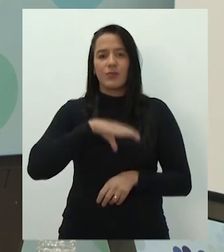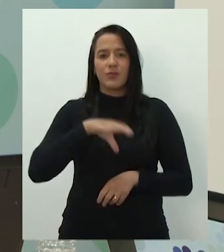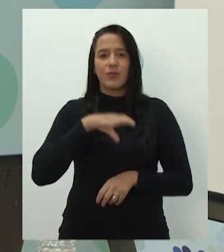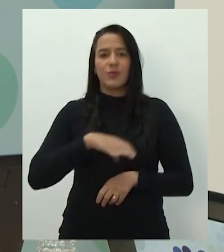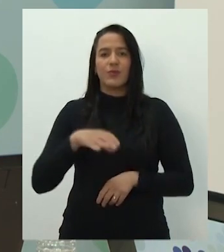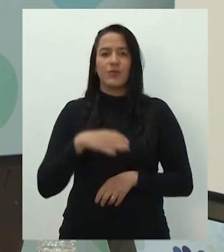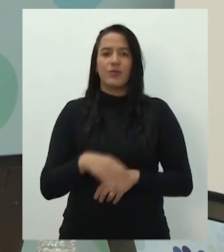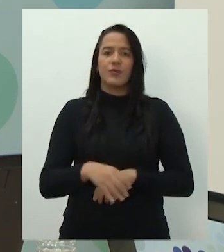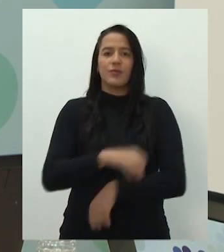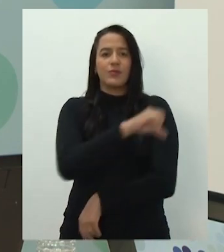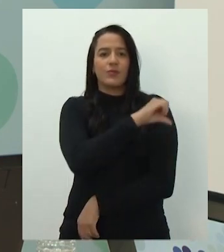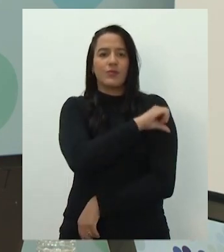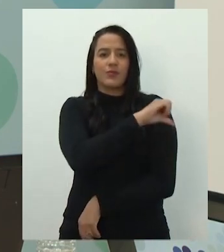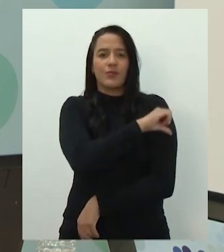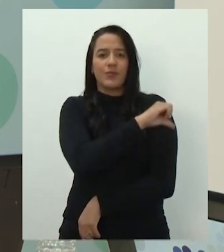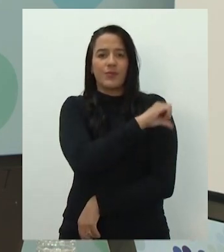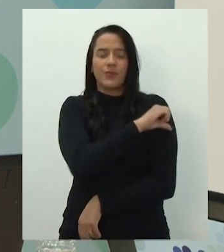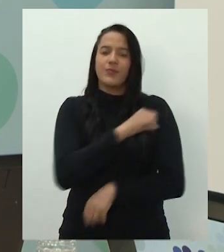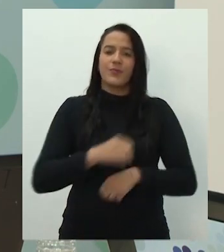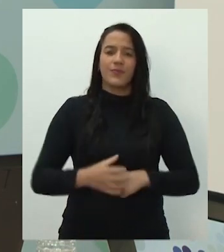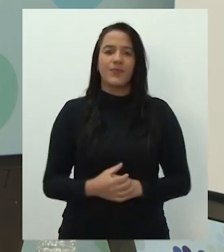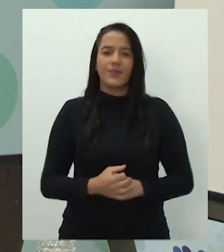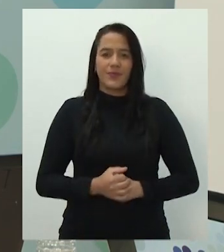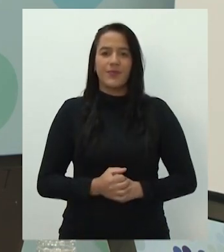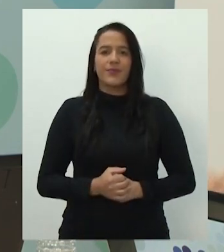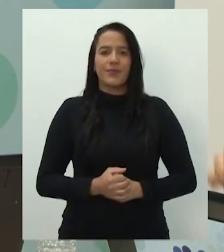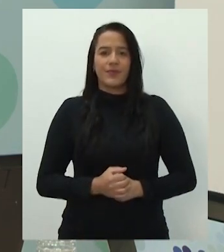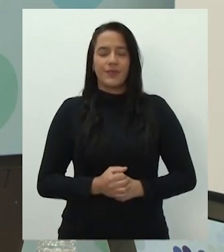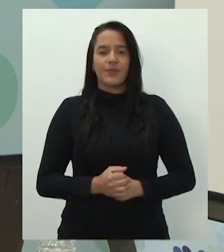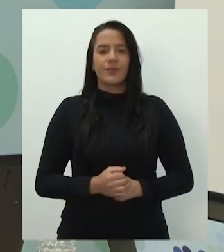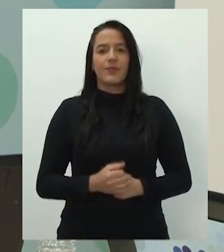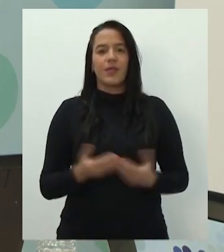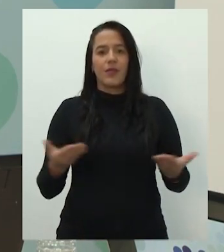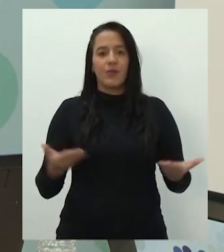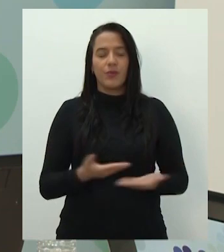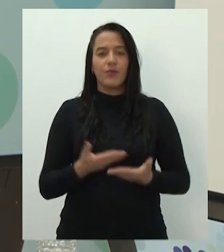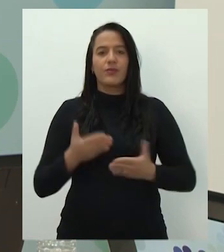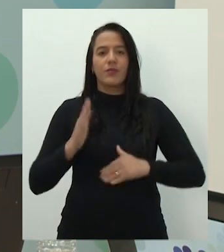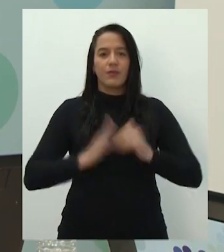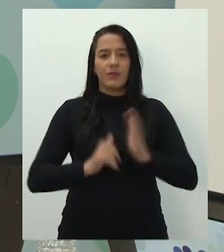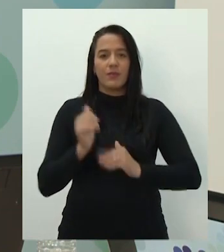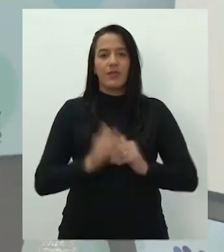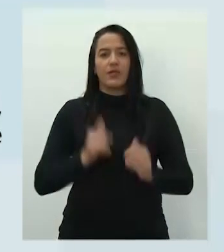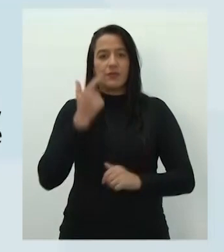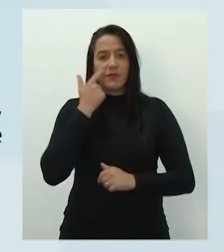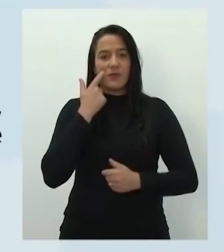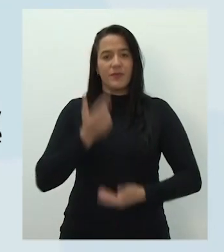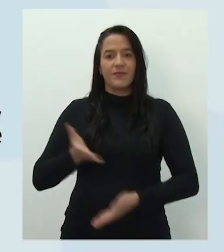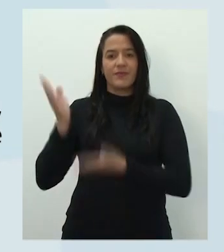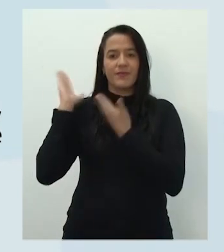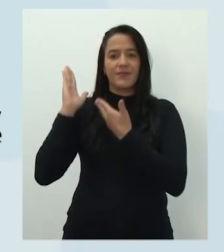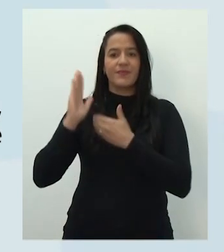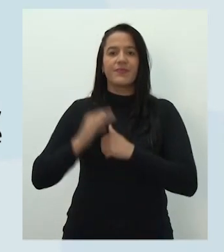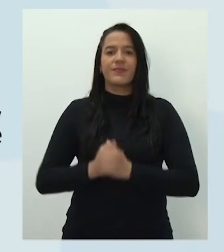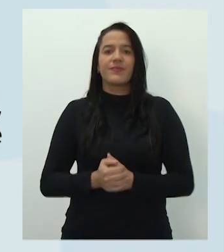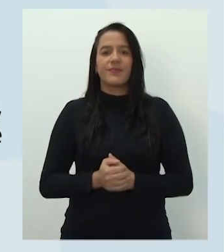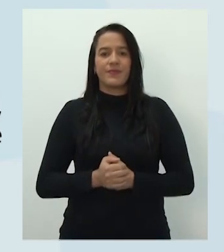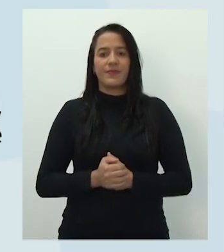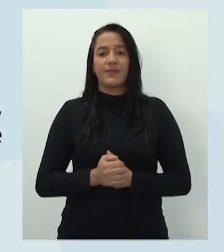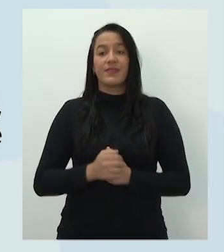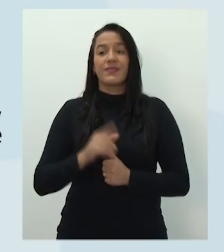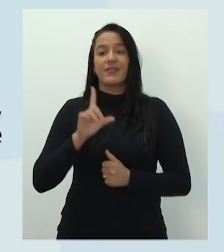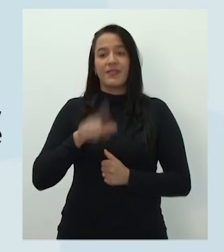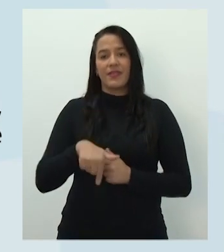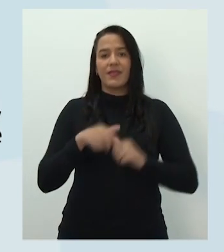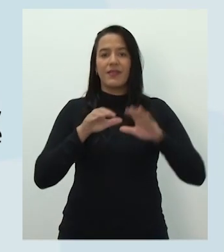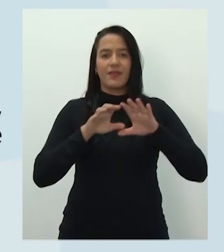ensino fundamental. As habilidades que vamos mobilizar hoje é, vamos lá na tela, as habilidades é não, a